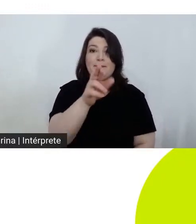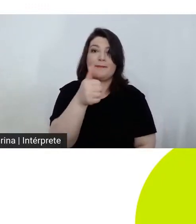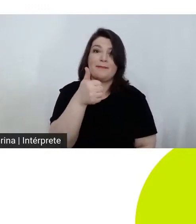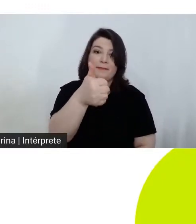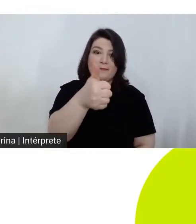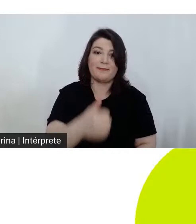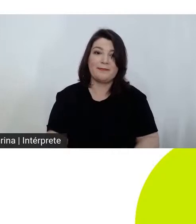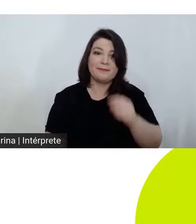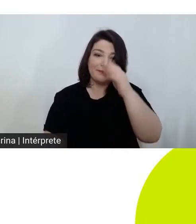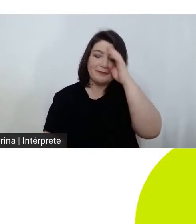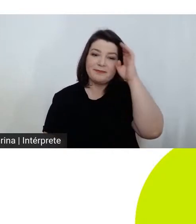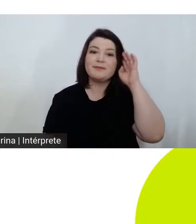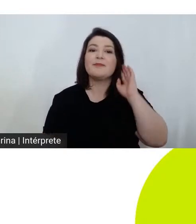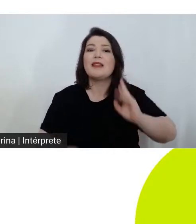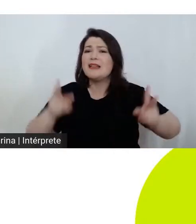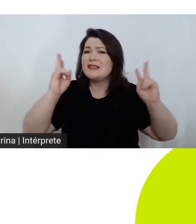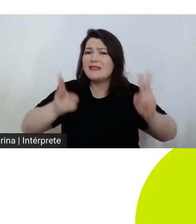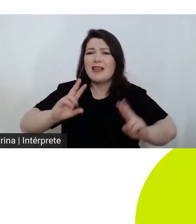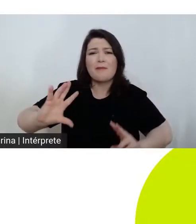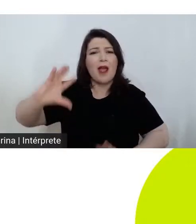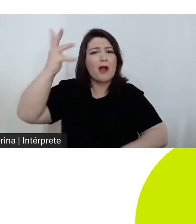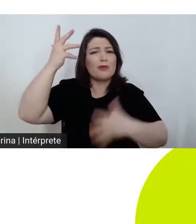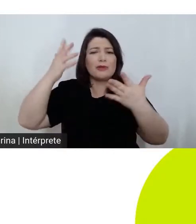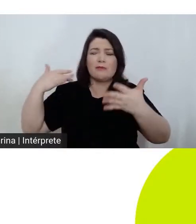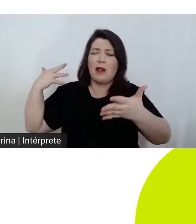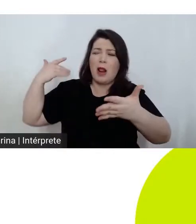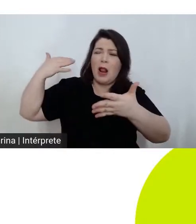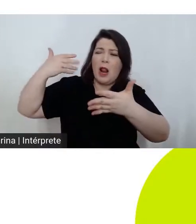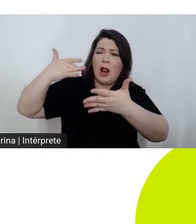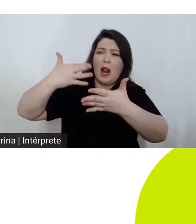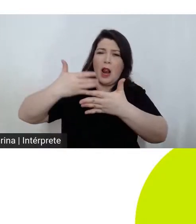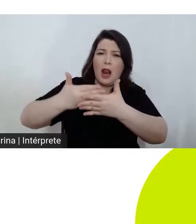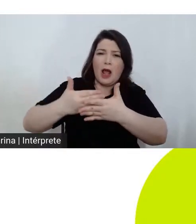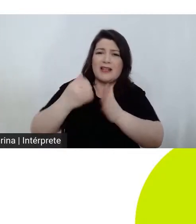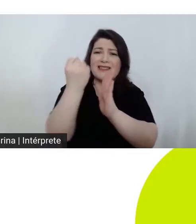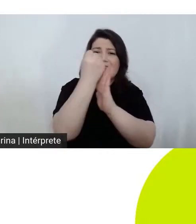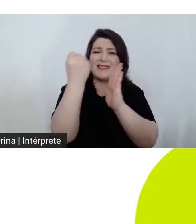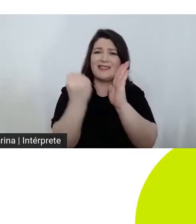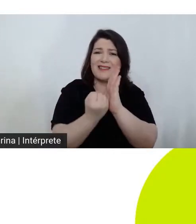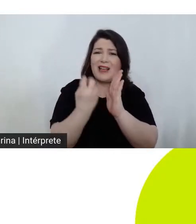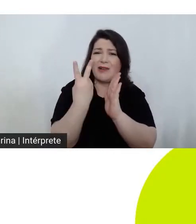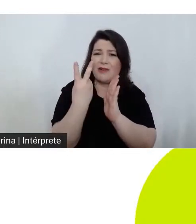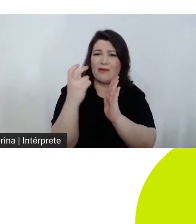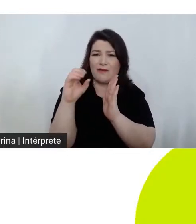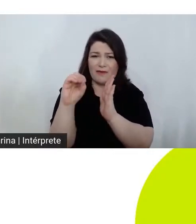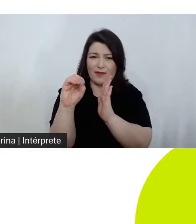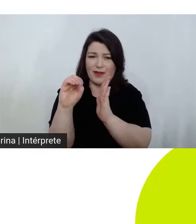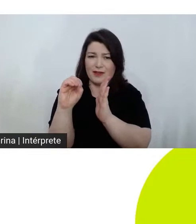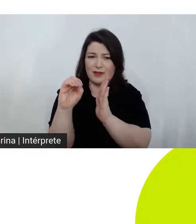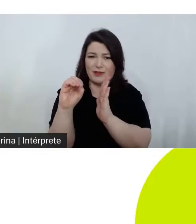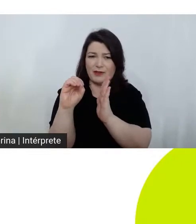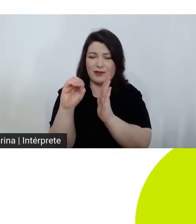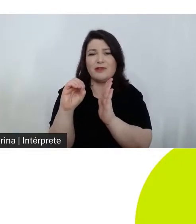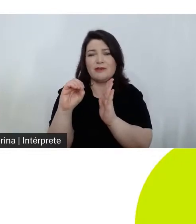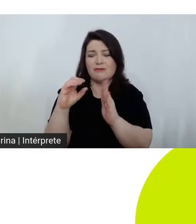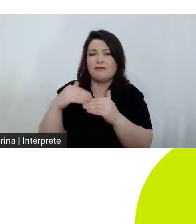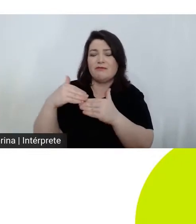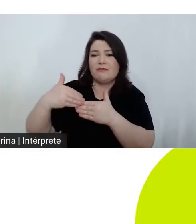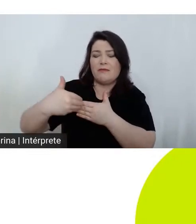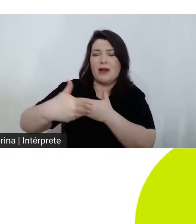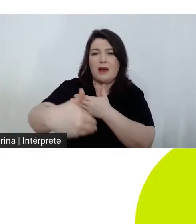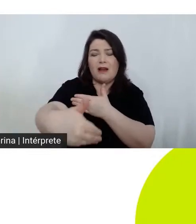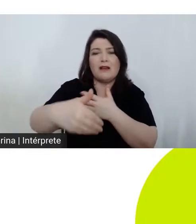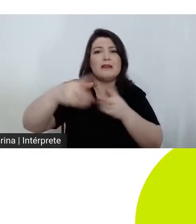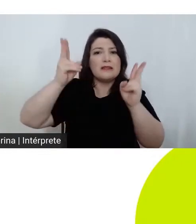civilização isto aconteceu sempre ao longo sobretudo do século XX em que a cegueira foi mais importante e mais preponderante do